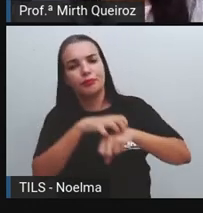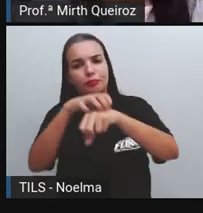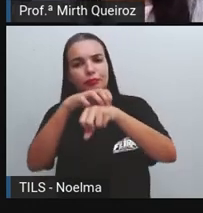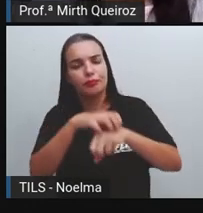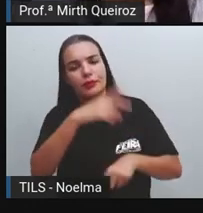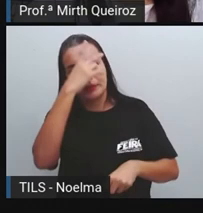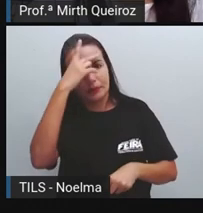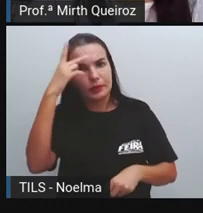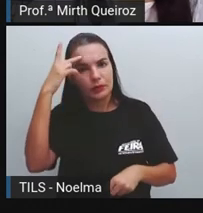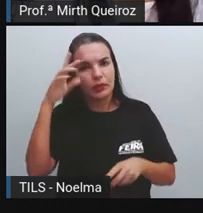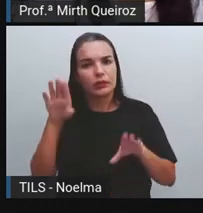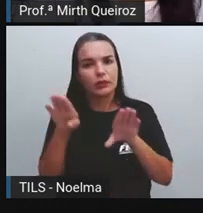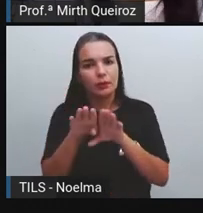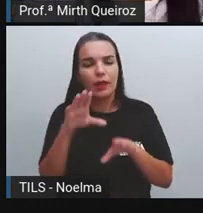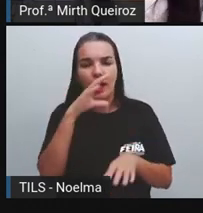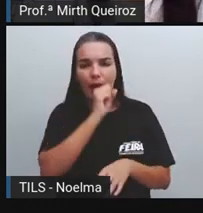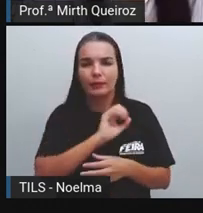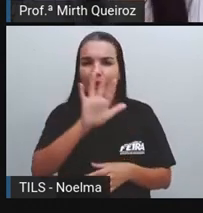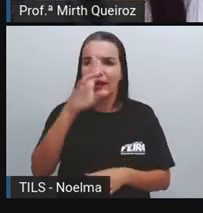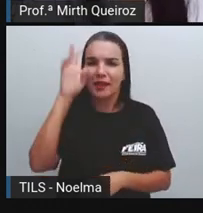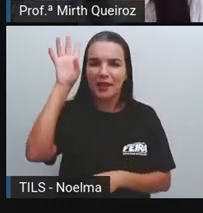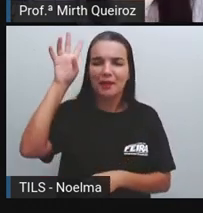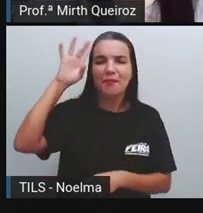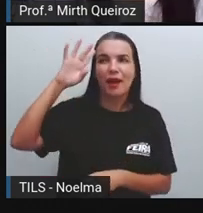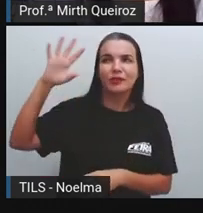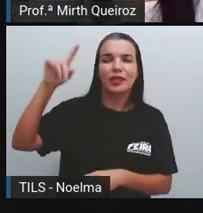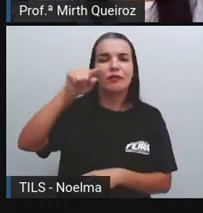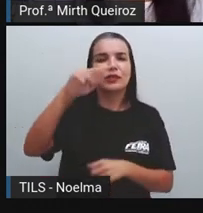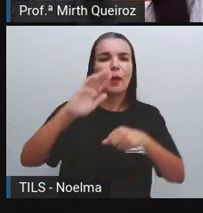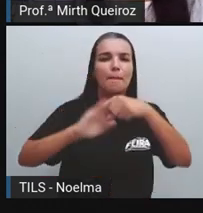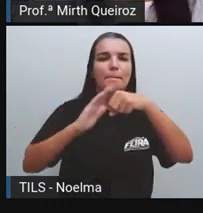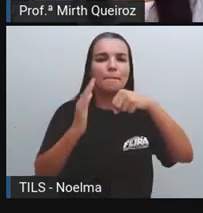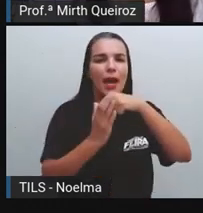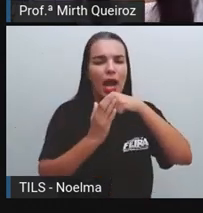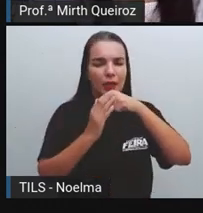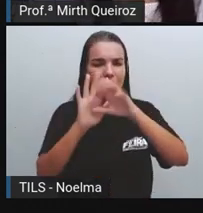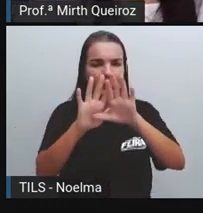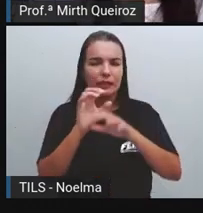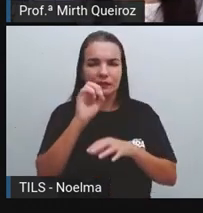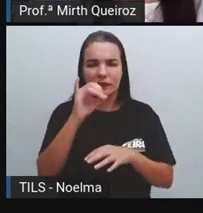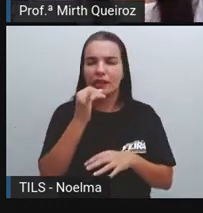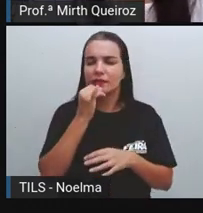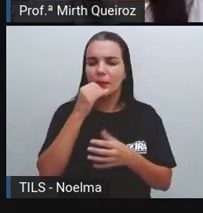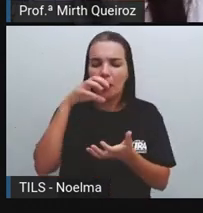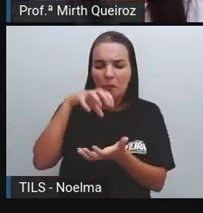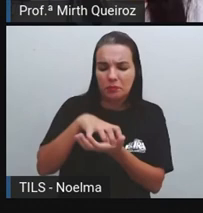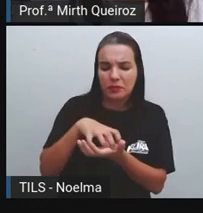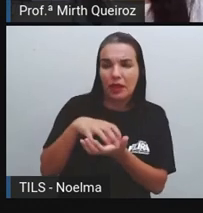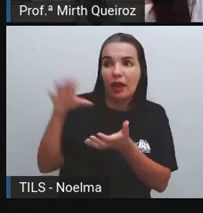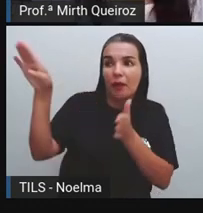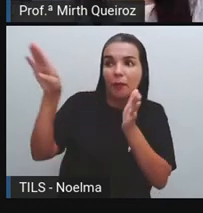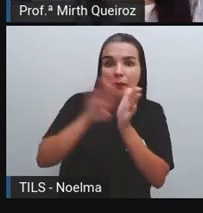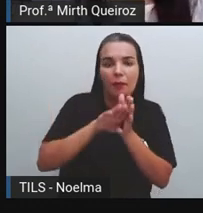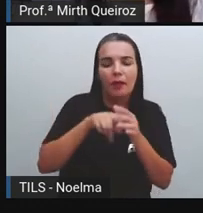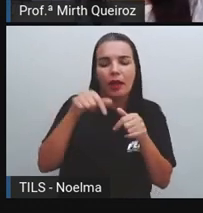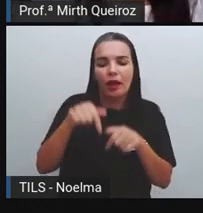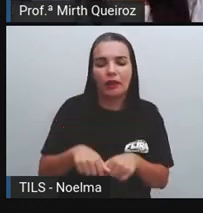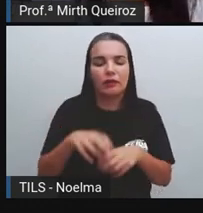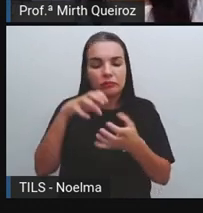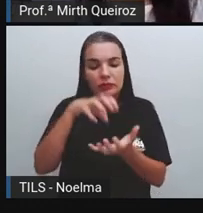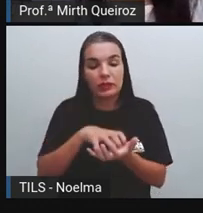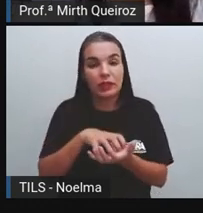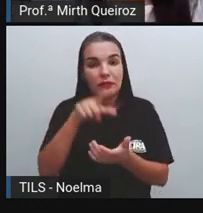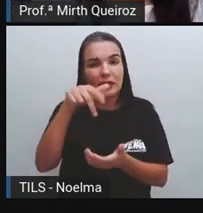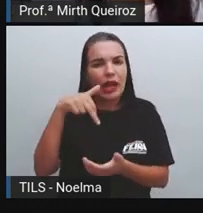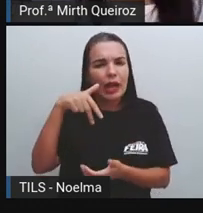mais rápida. Imagine aí você do seu bairro, para quem não mora no centro, ter que resolver um probleminha lá no centro, se vocês fossem